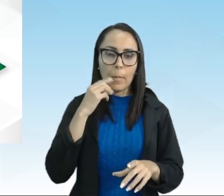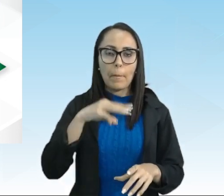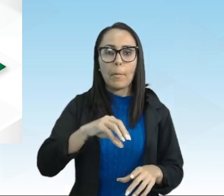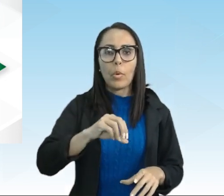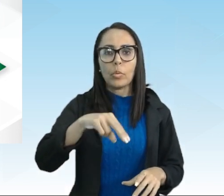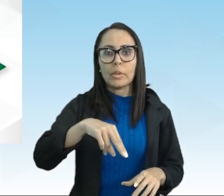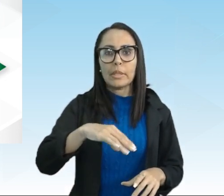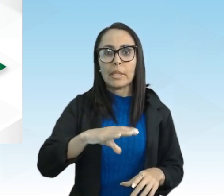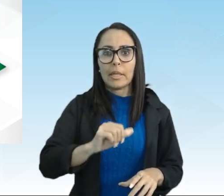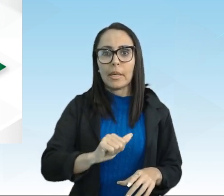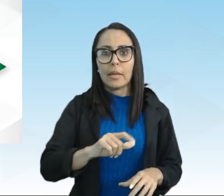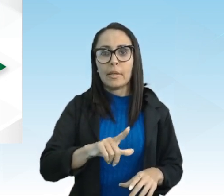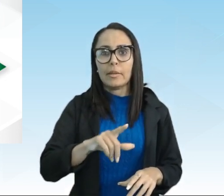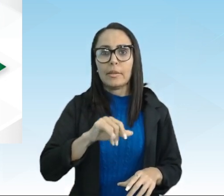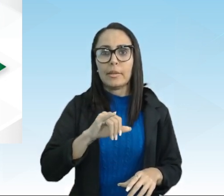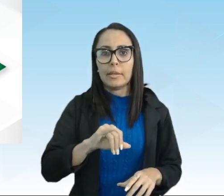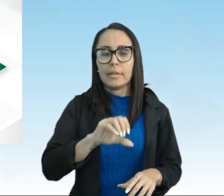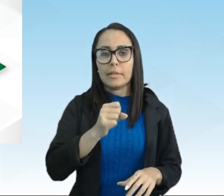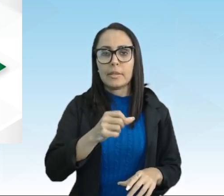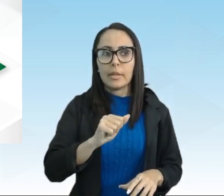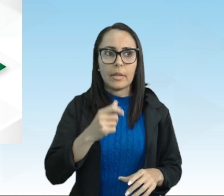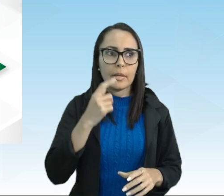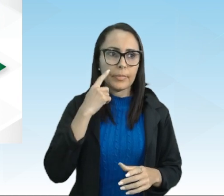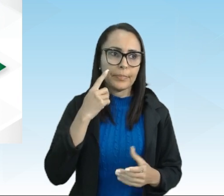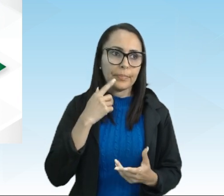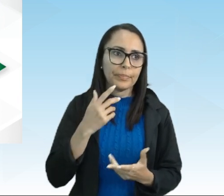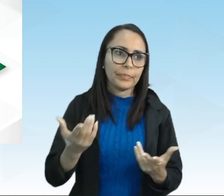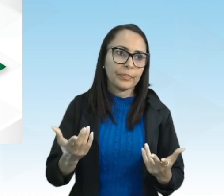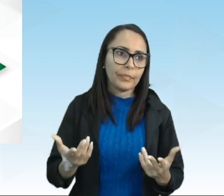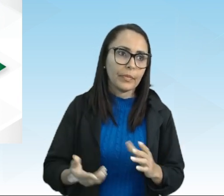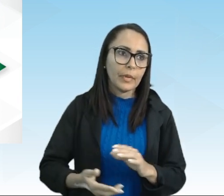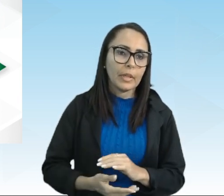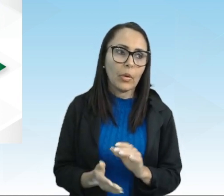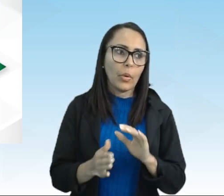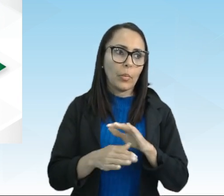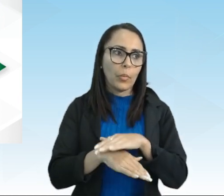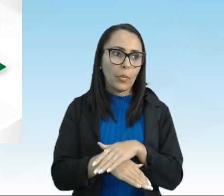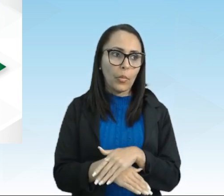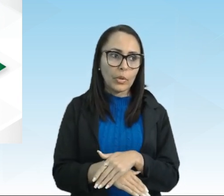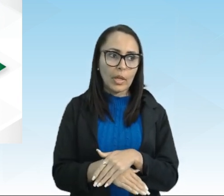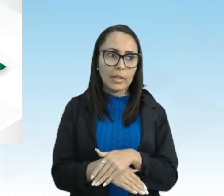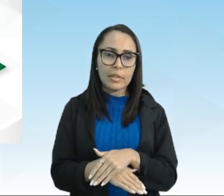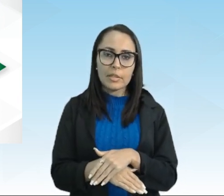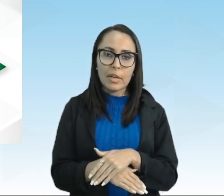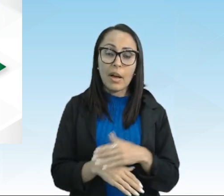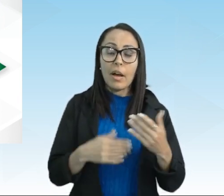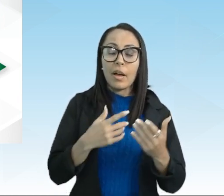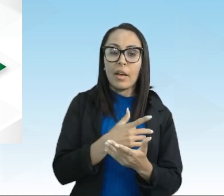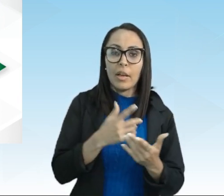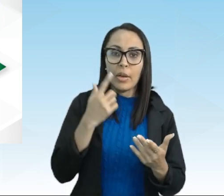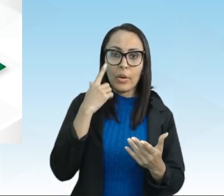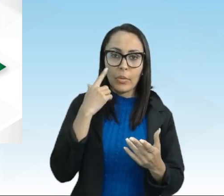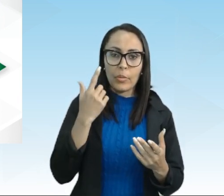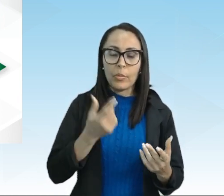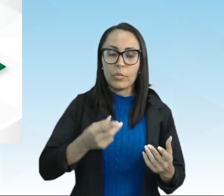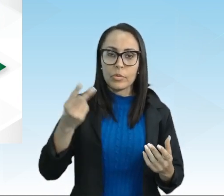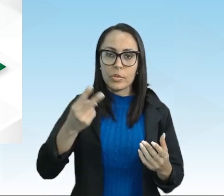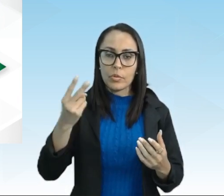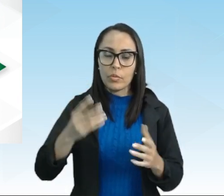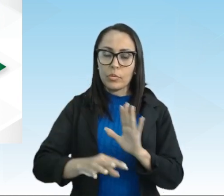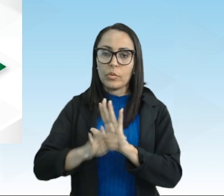justamente o que é que nós temos? o segundo texto da Mônica é uma retextualização